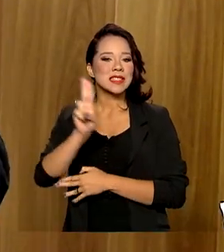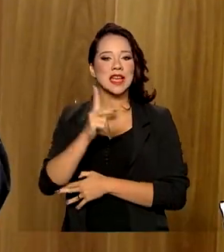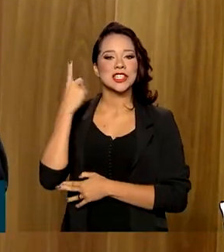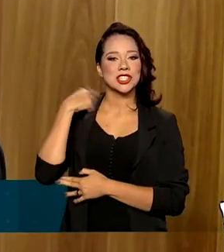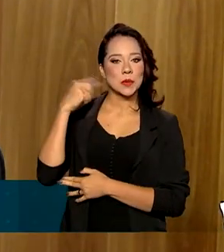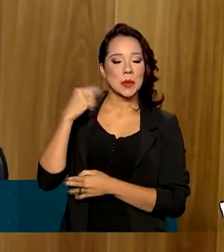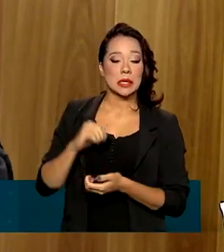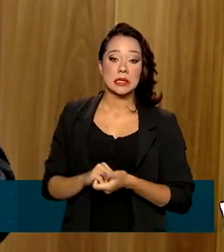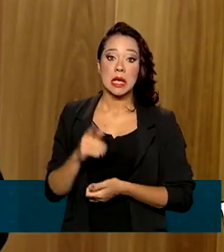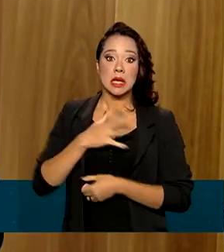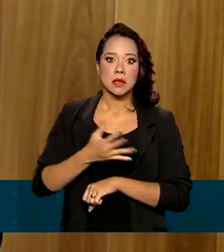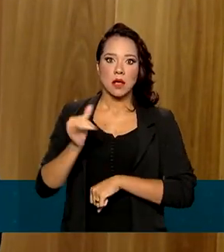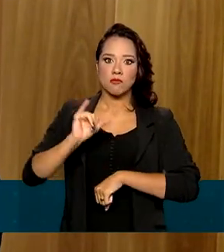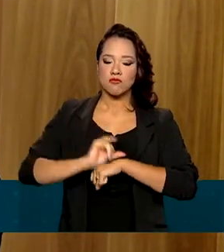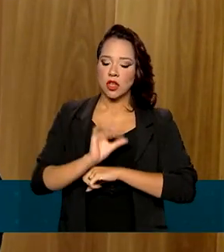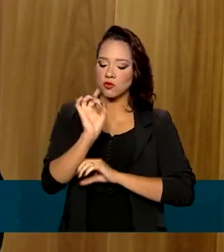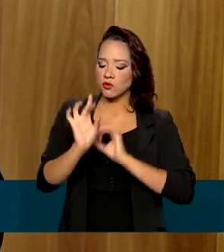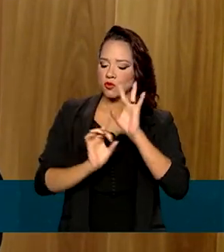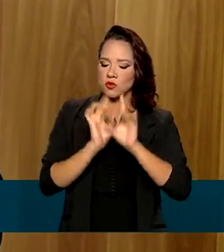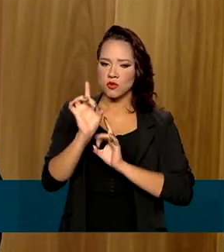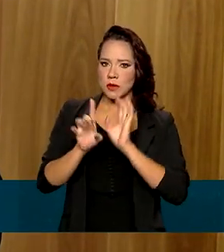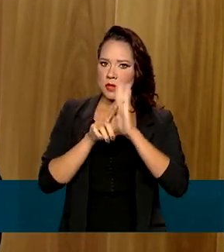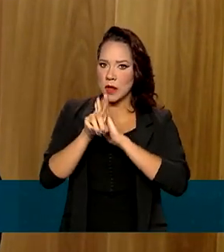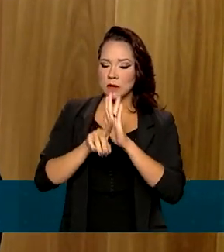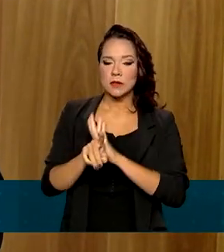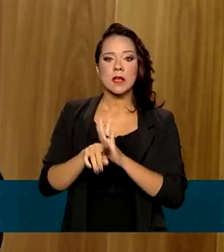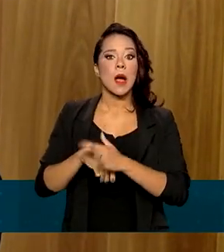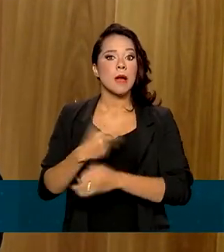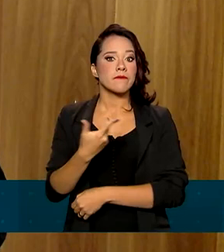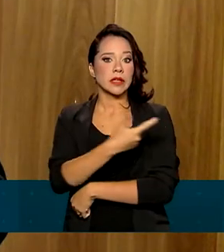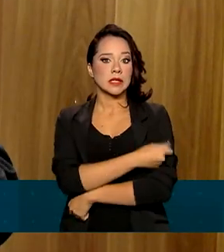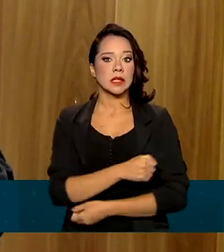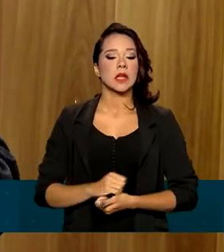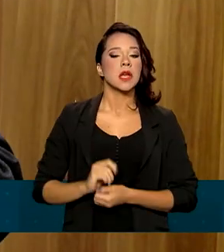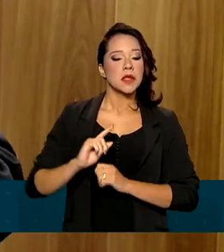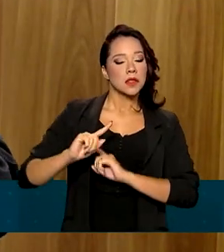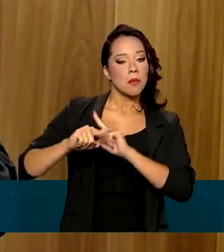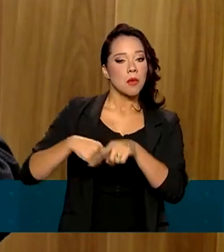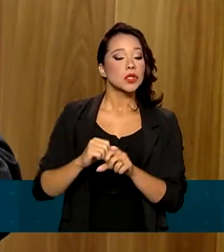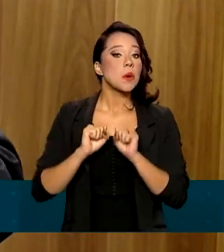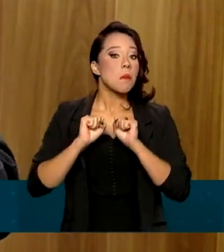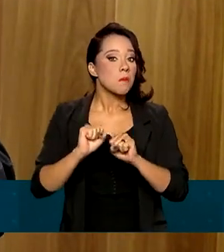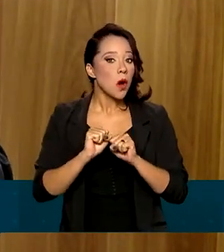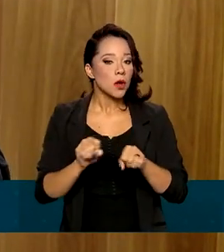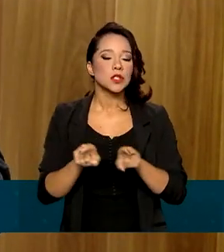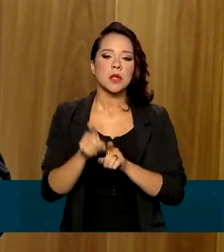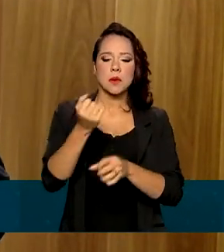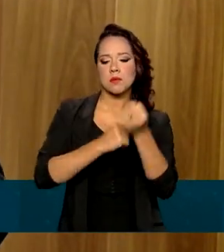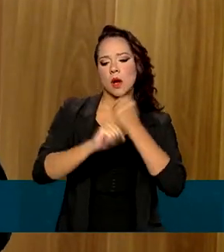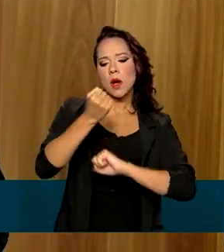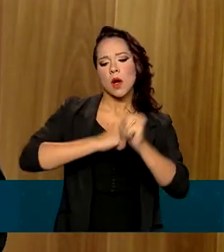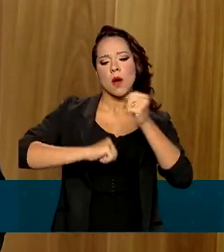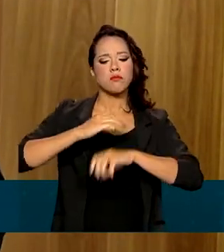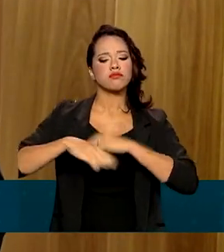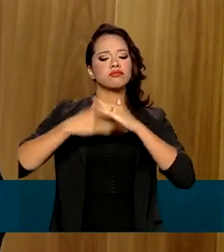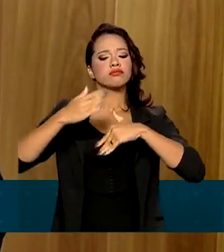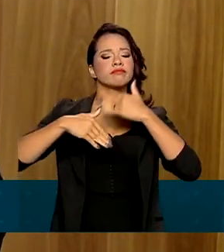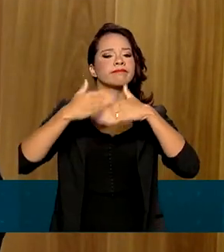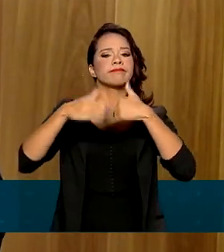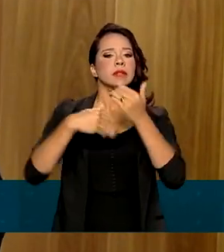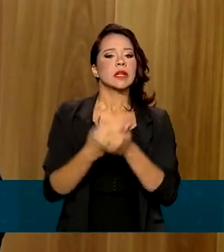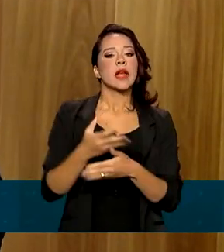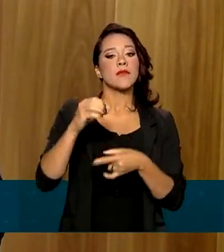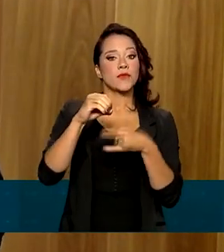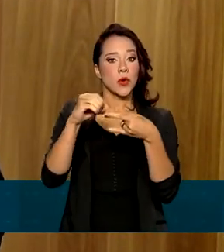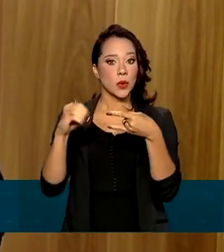Minas Gerais, que tem um centro muito especializado em vacinação e que posteriormente pode ter uma produção em escala na Fundação